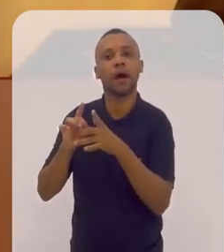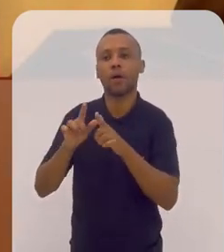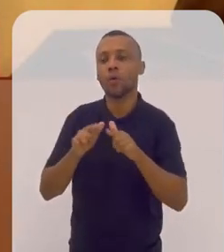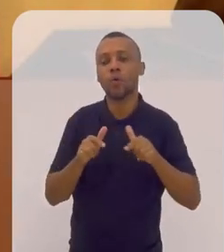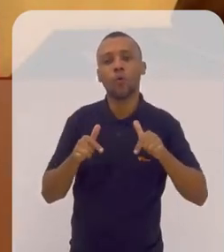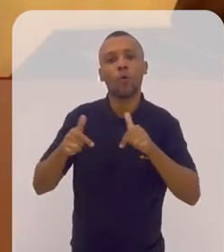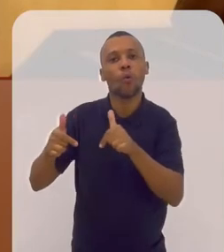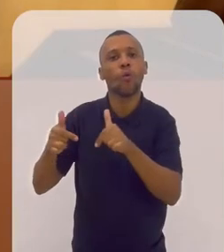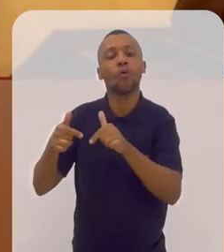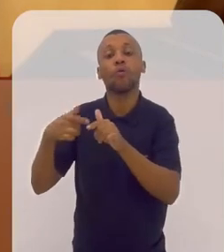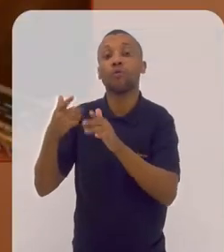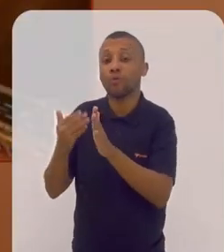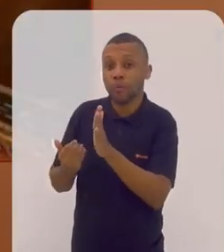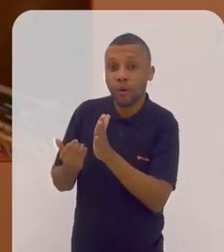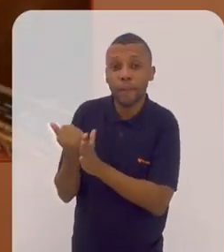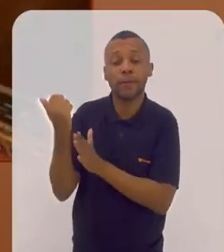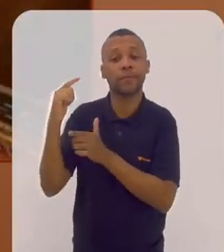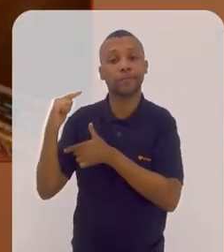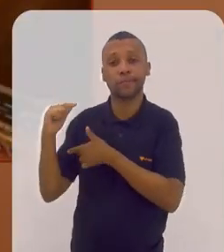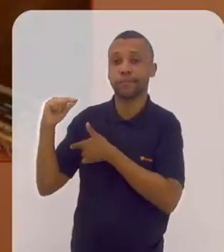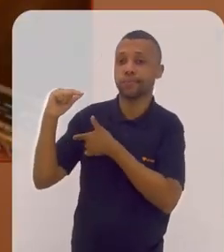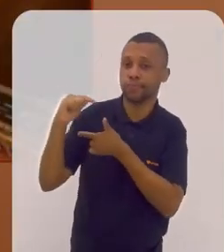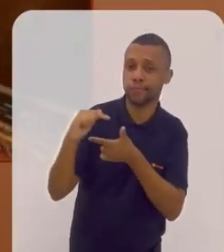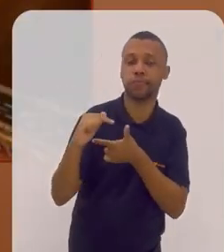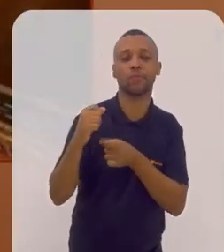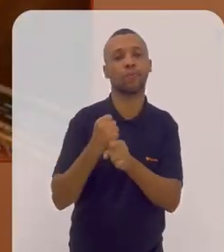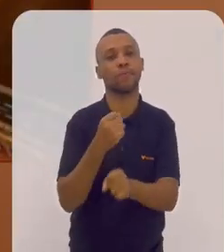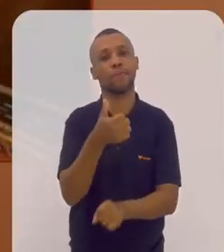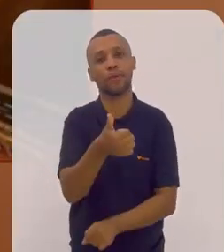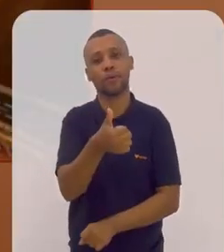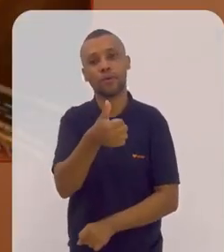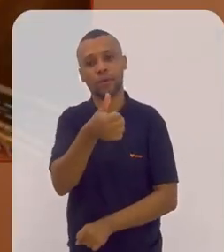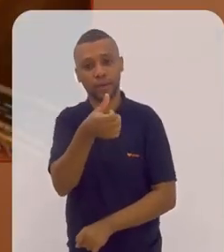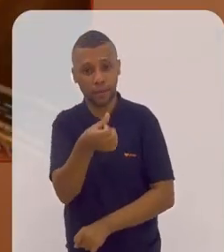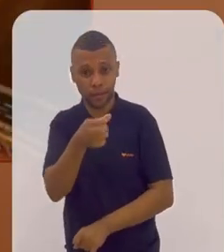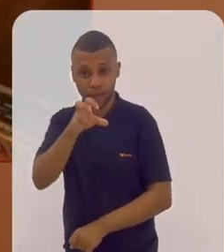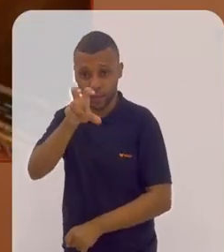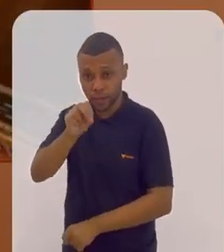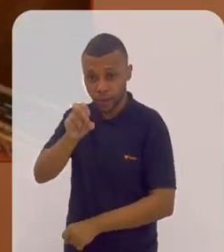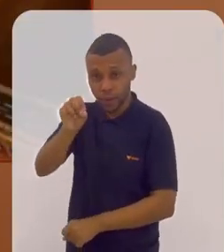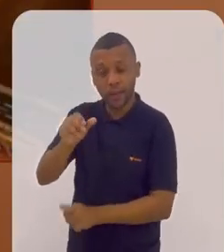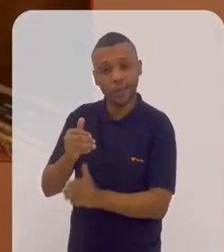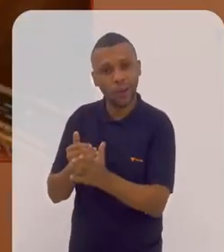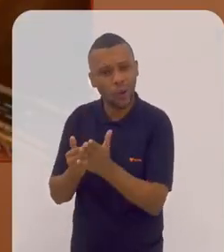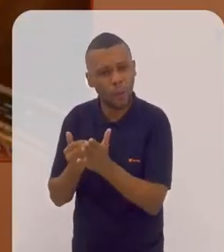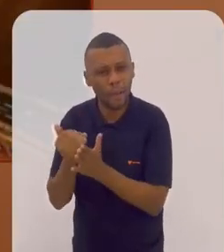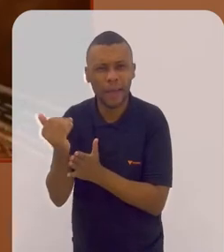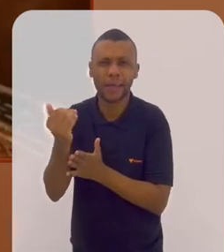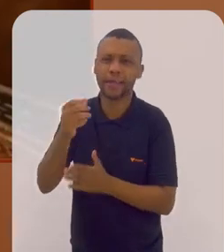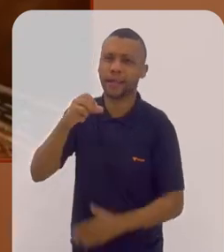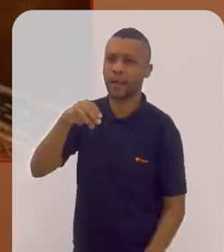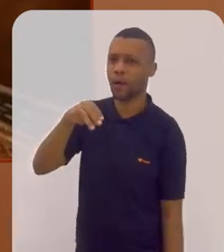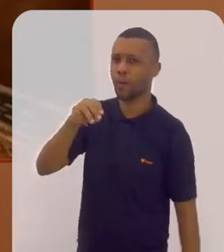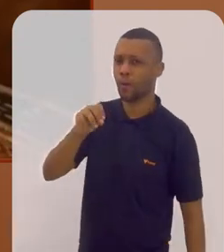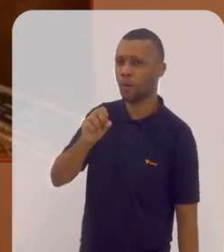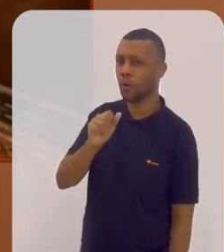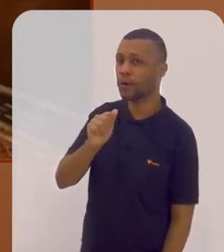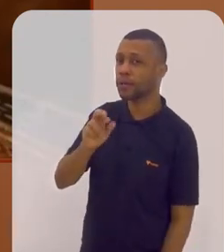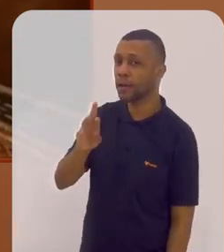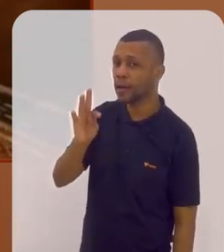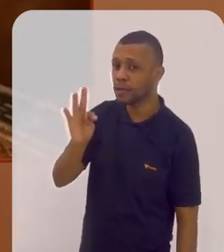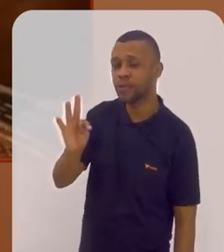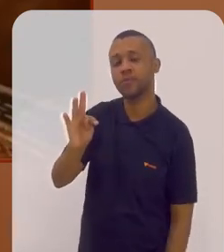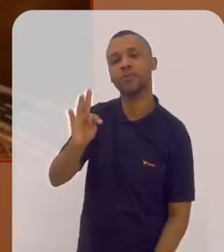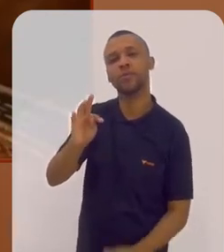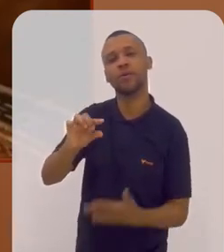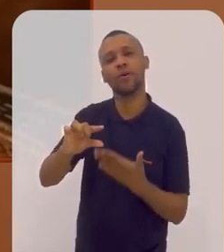mais comportado com a chegada do classicismo em 1650, aí nascem Heide, Mozart e outros